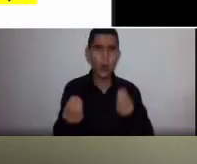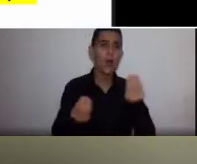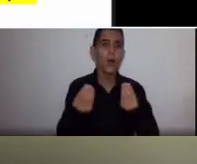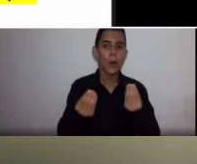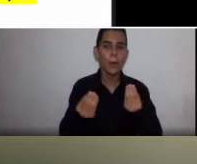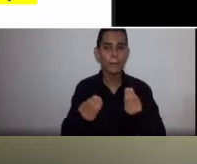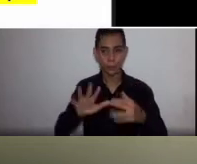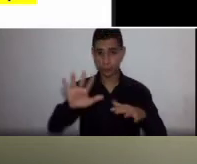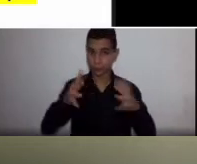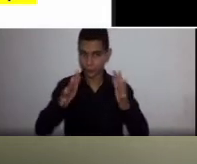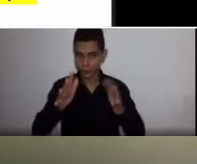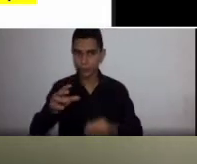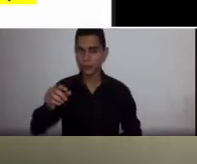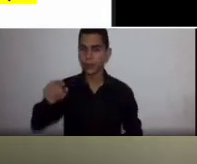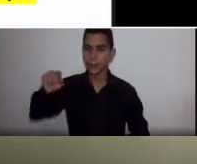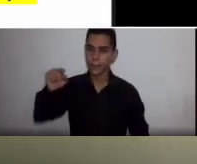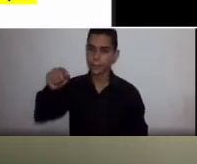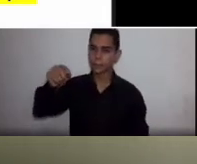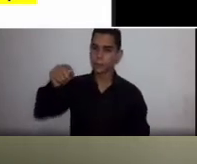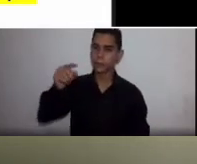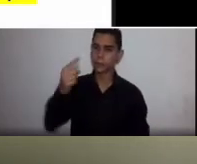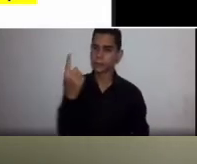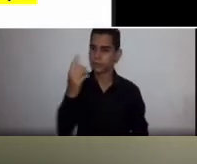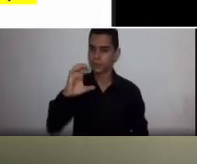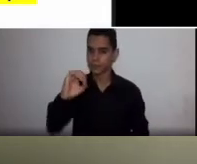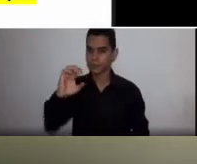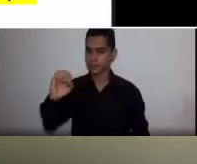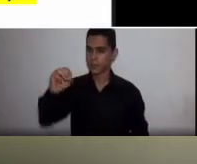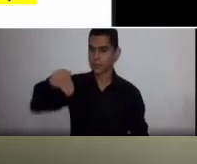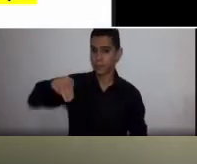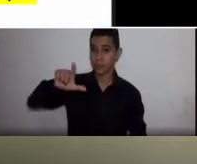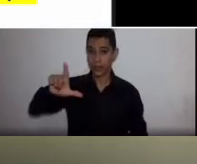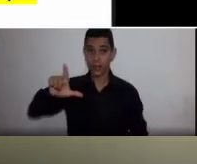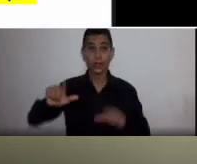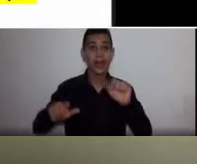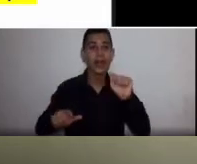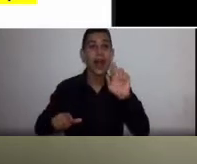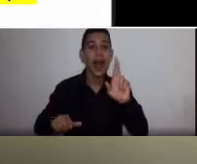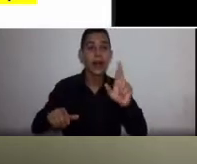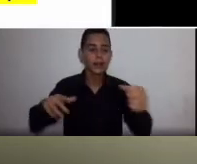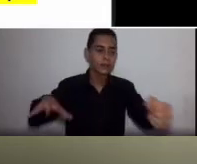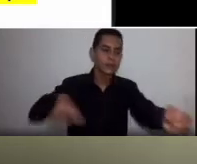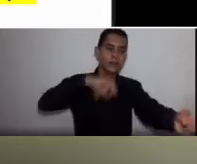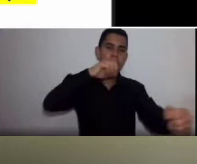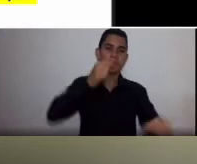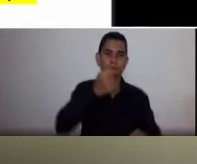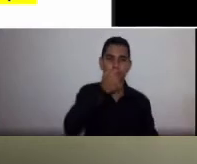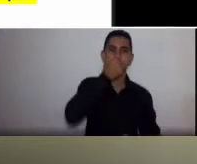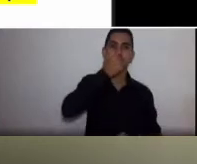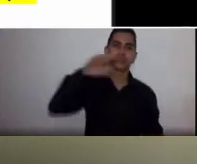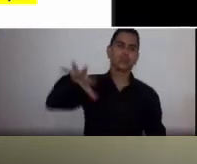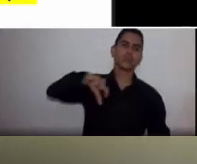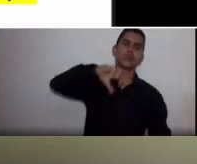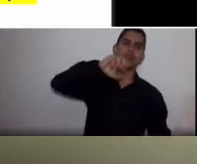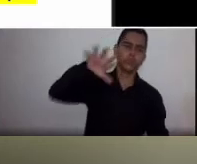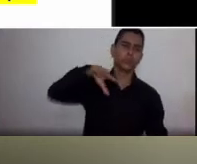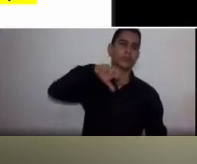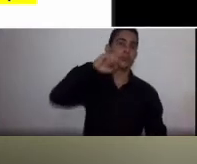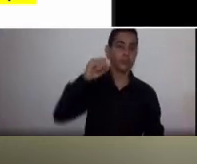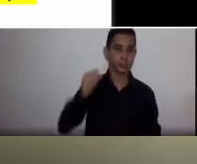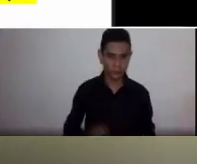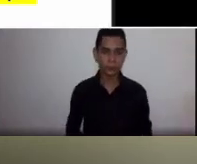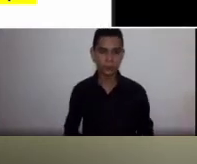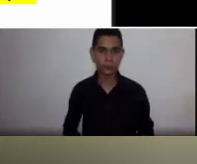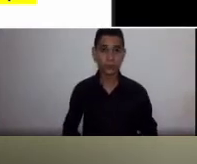.000 ml de oxigênio por minuto nos pacientes. Então, num paciente normal, com tudo normal, débito cardíaco normal,